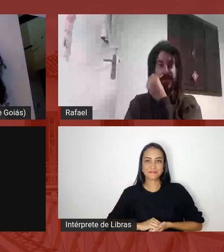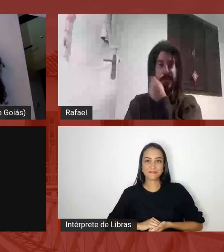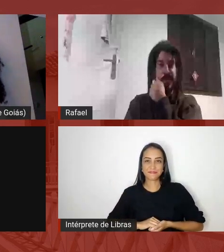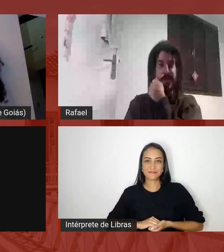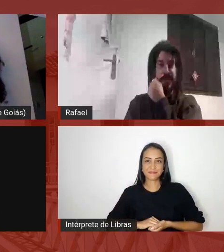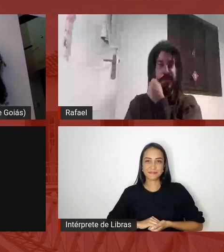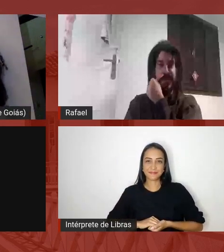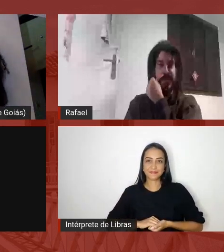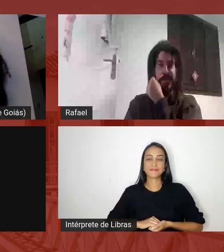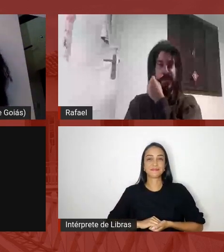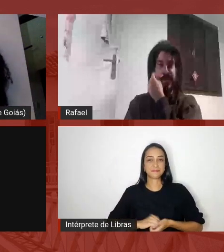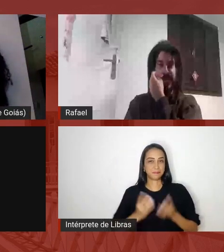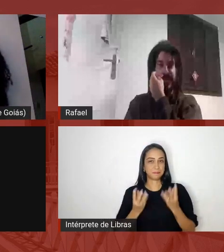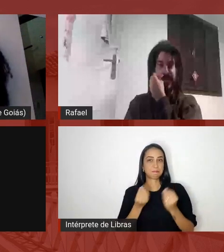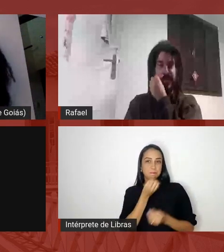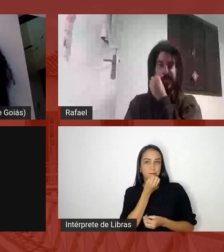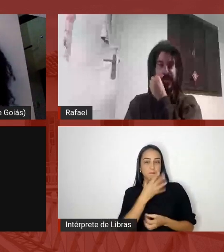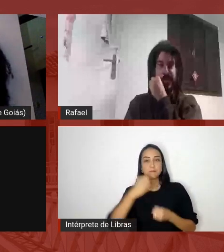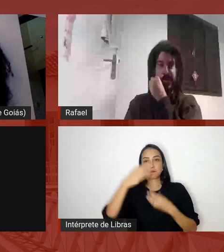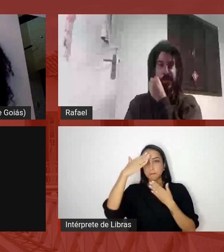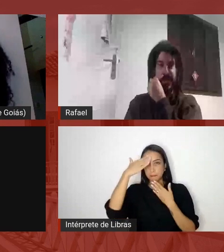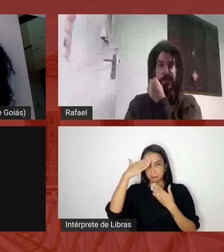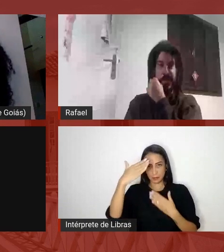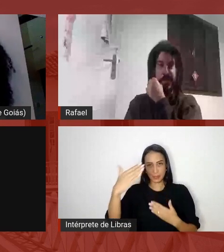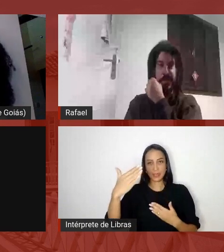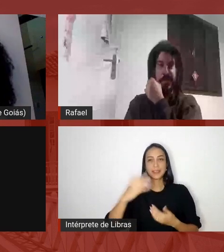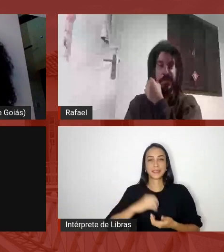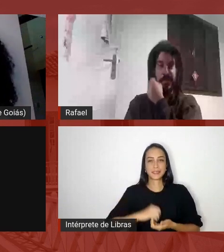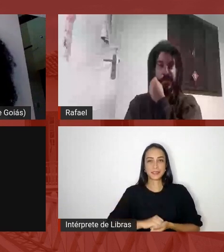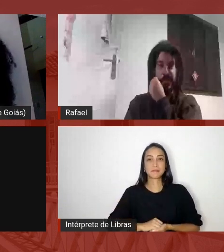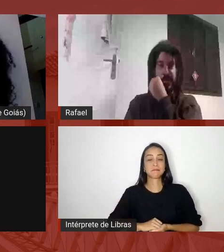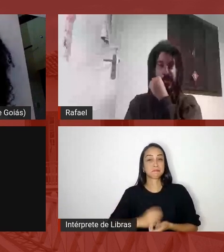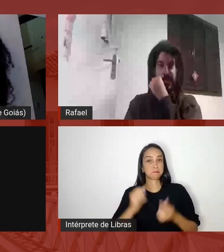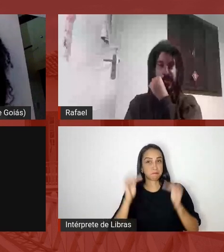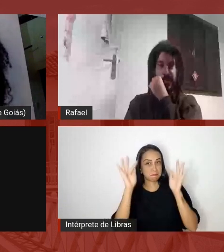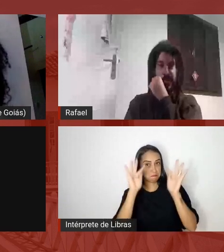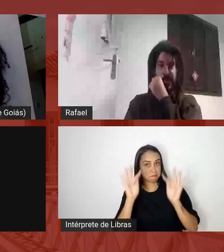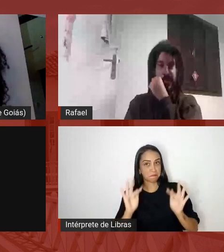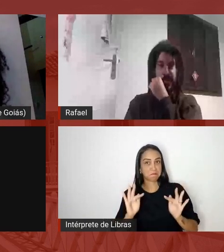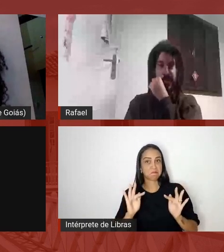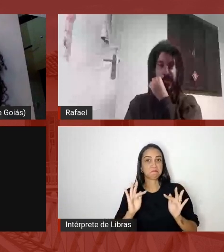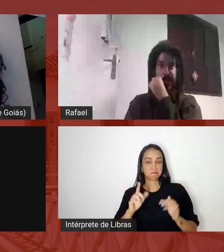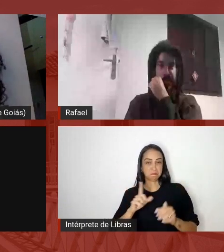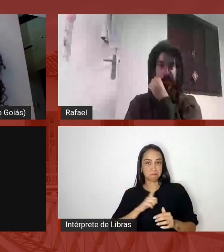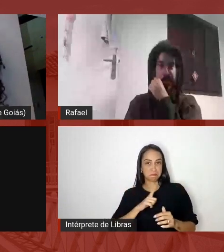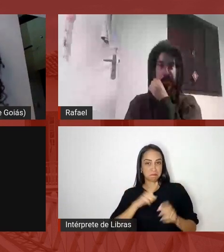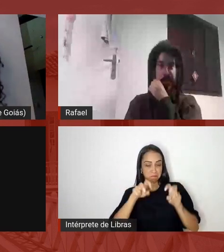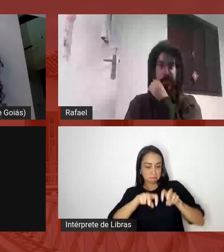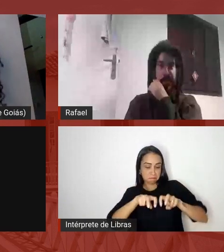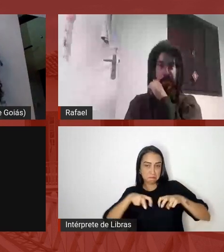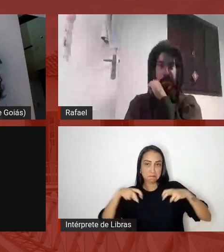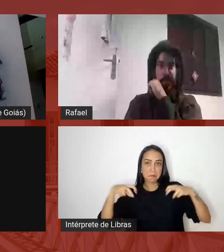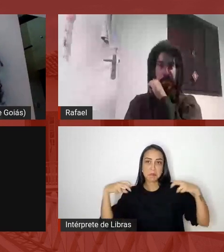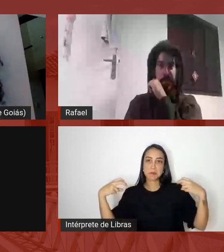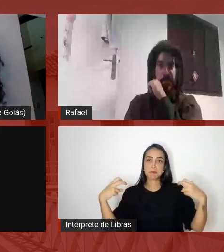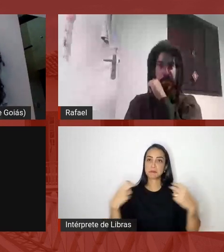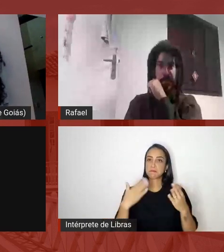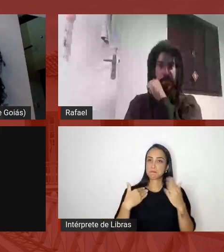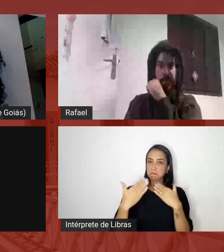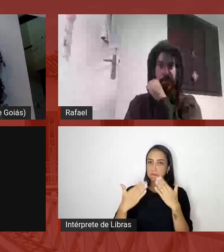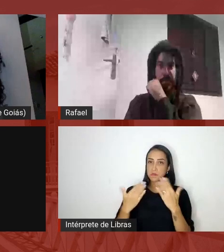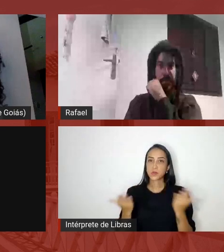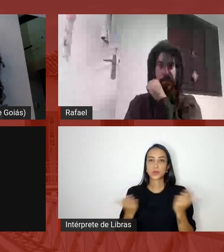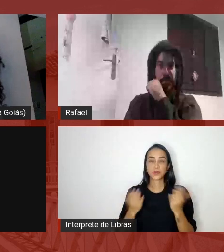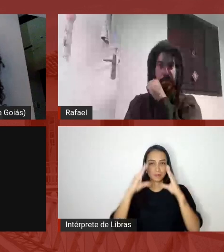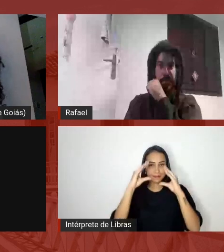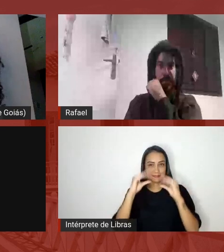muito bom obrigado Elenísia que felicidade ter você nessa noite com a gente também a gente agradece muito